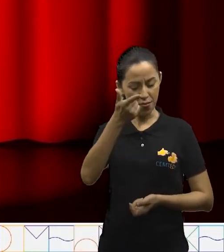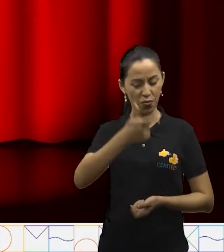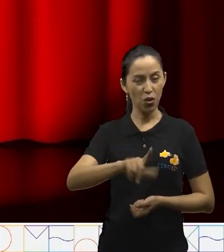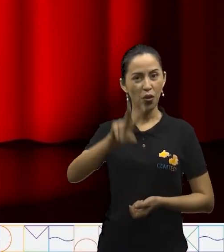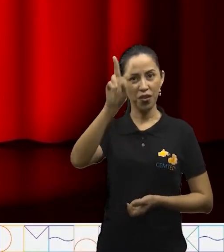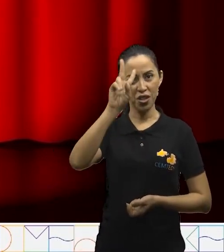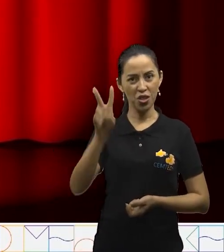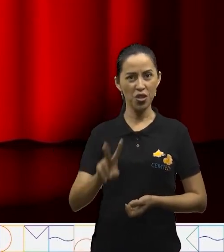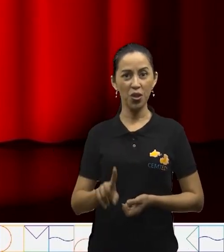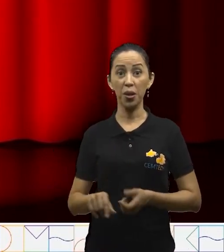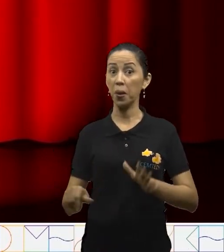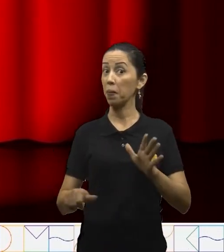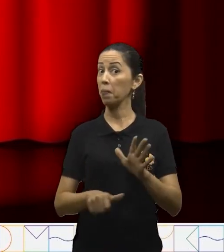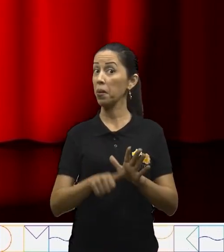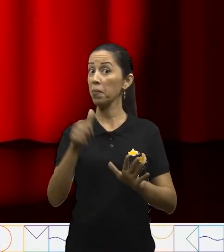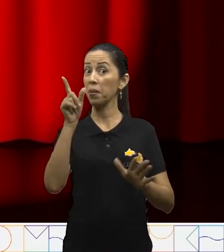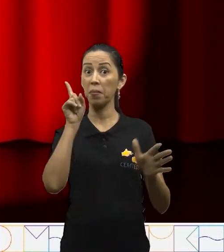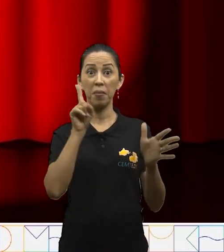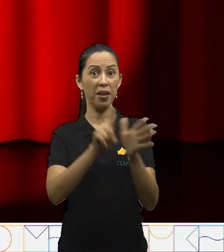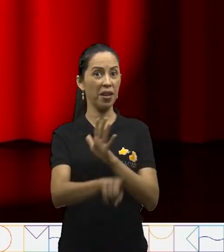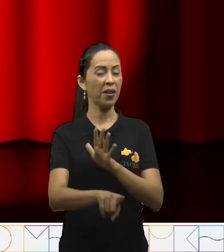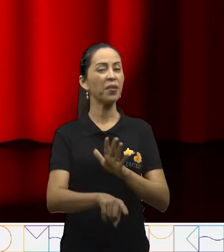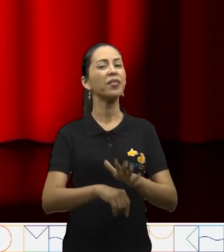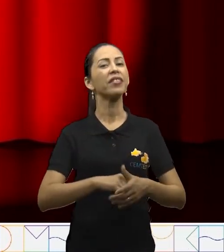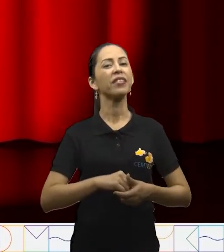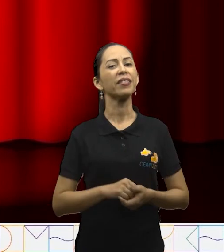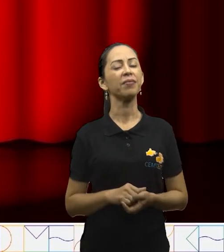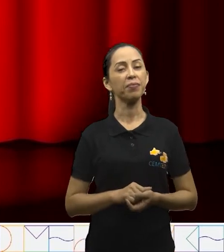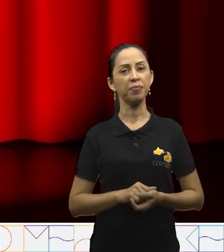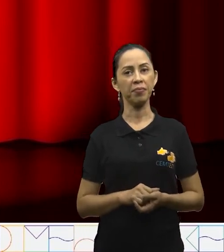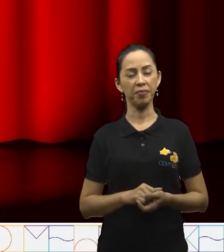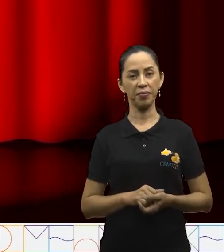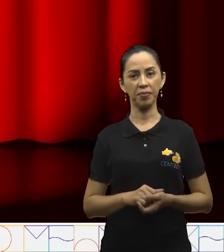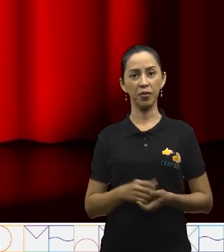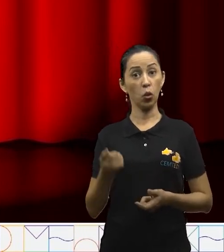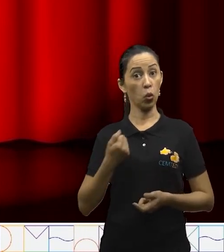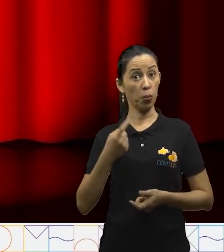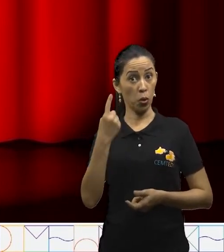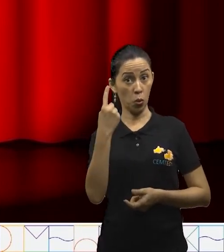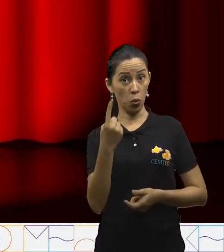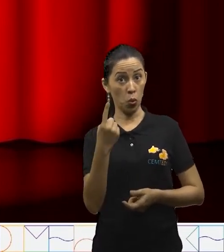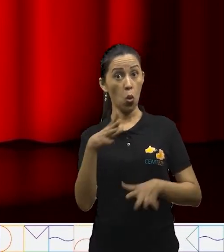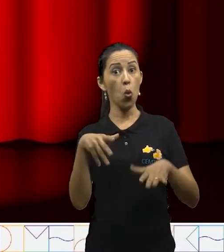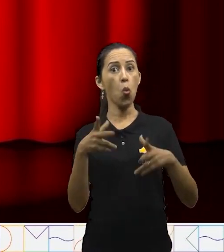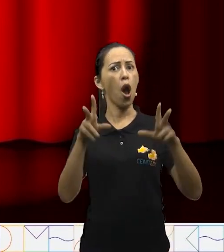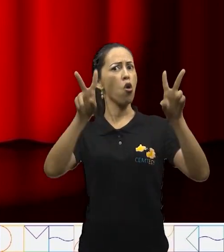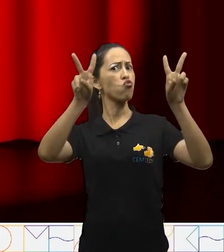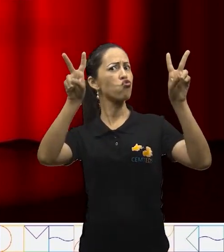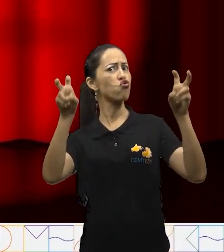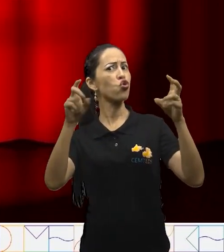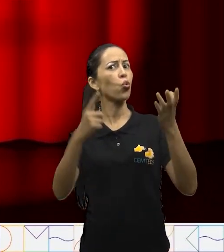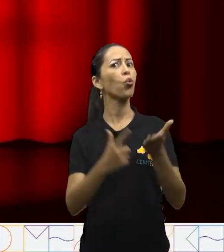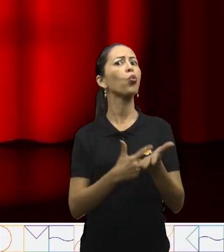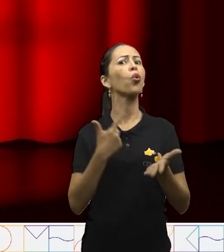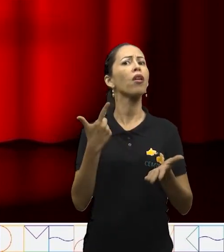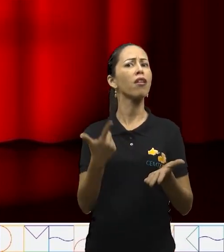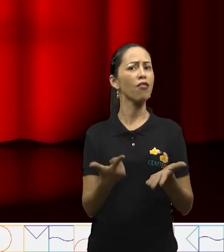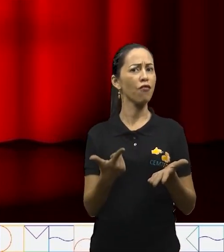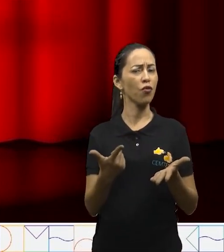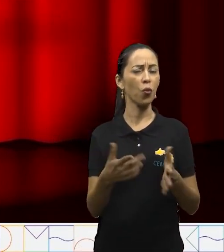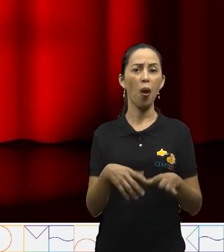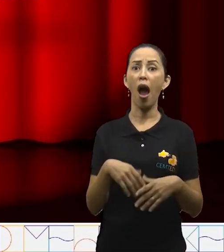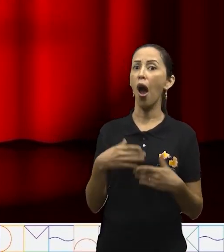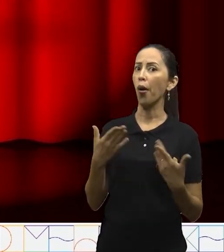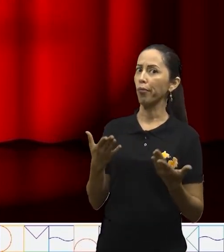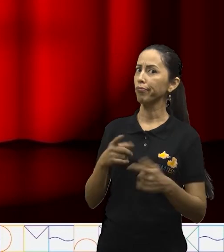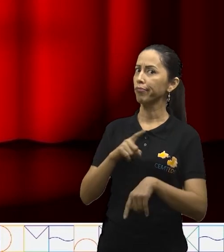à primeira pergunta. Pergunta número 1. Qual é o título do livro? Tempo no ar. 10,